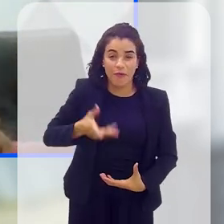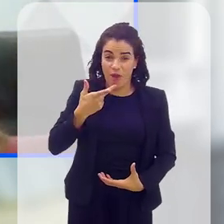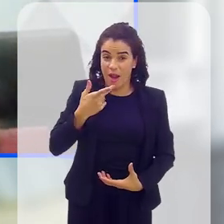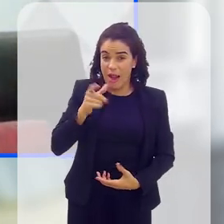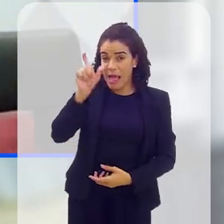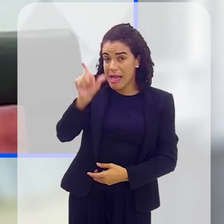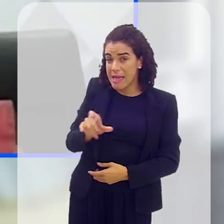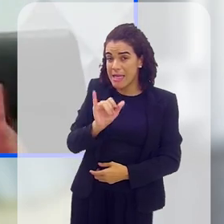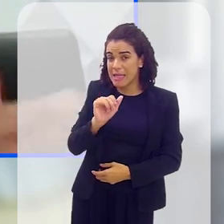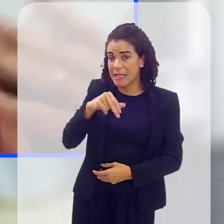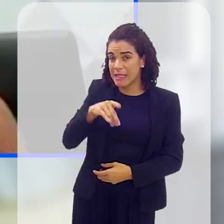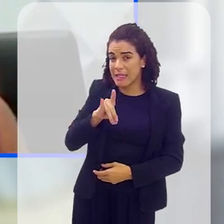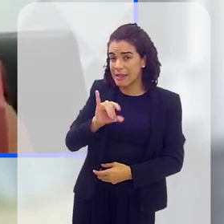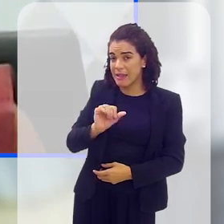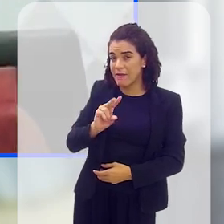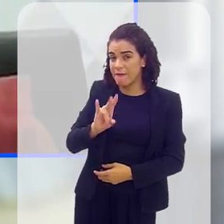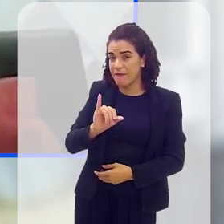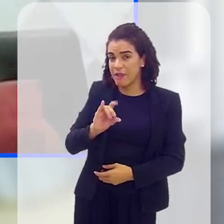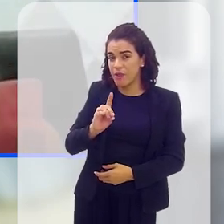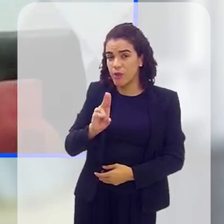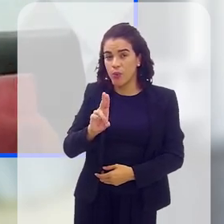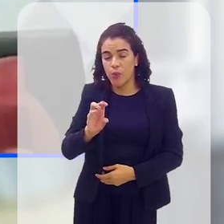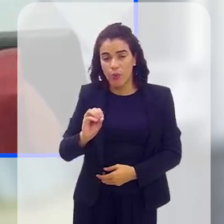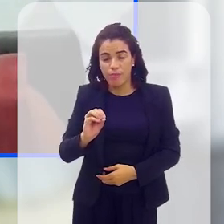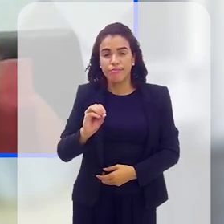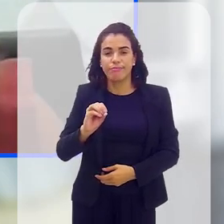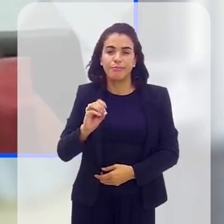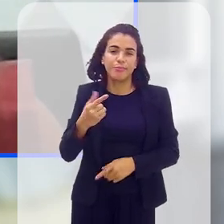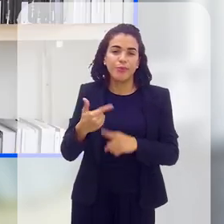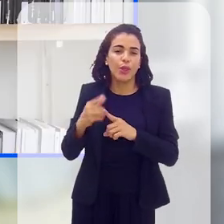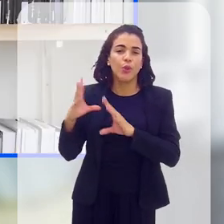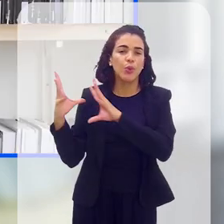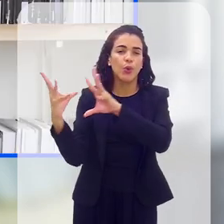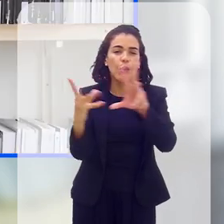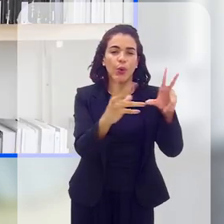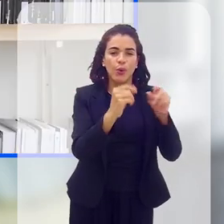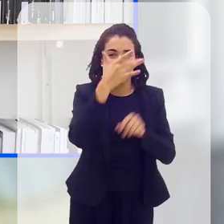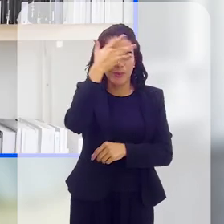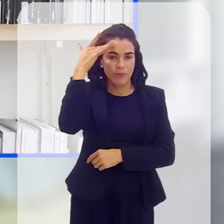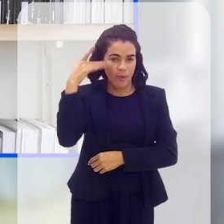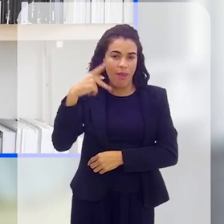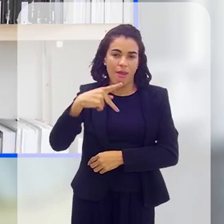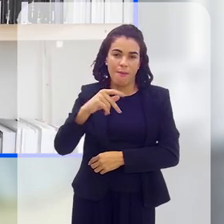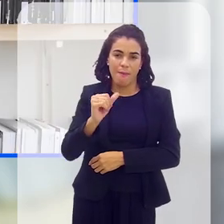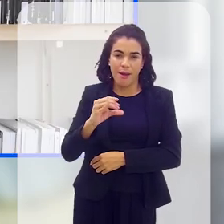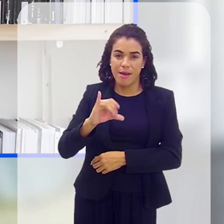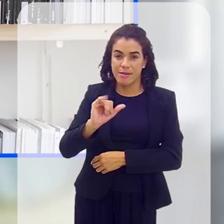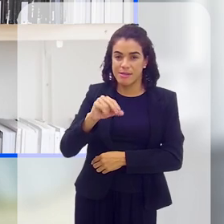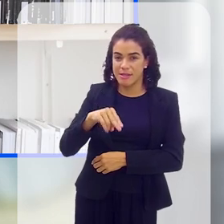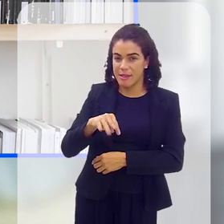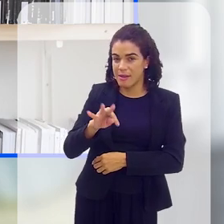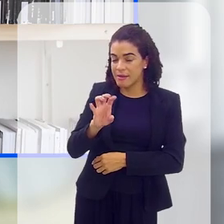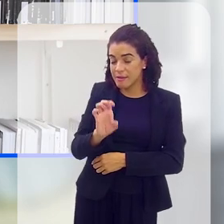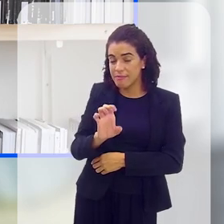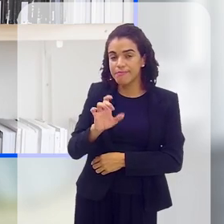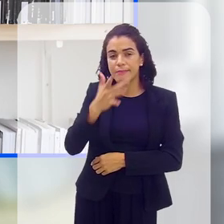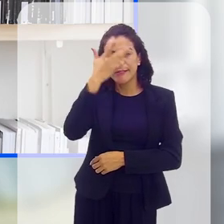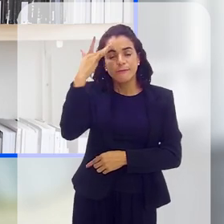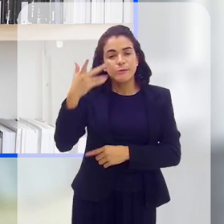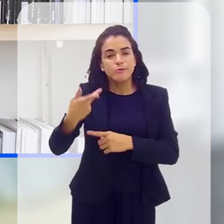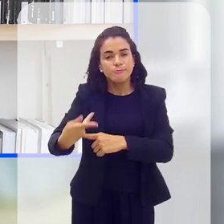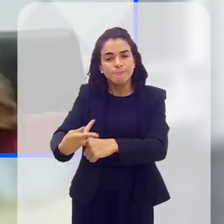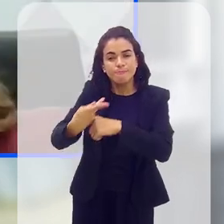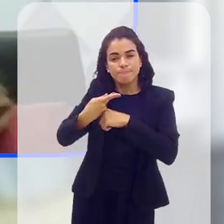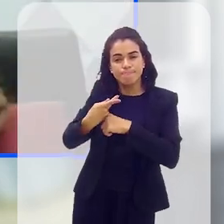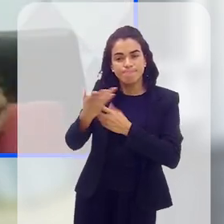utilizar o termo indivíduo porque fica tão comum para nós, terapeutas, todo mundo é paciente, a gente só fala paciente, mas são ali pessoas que estão buscando